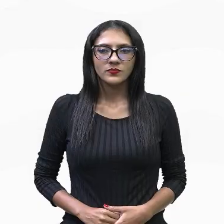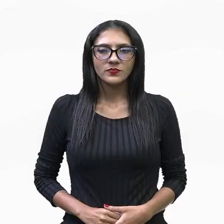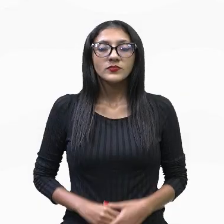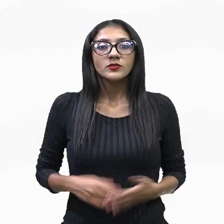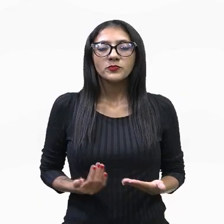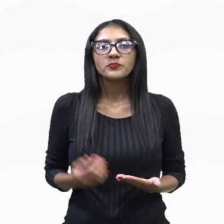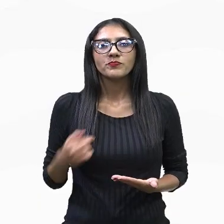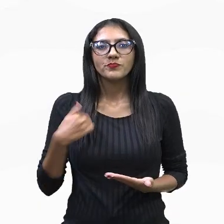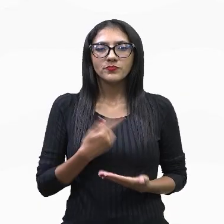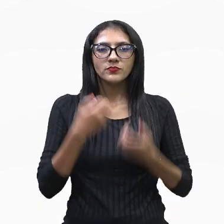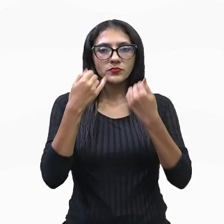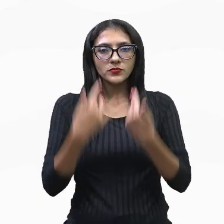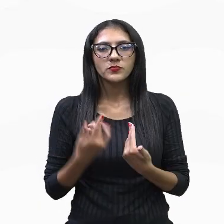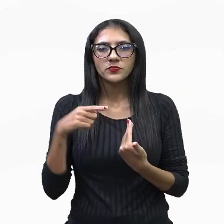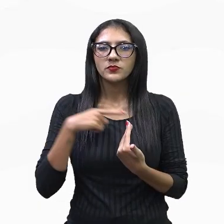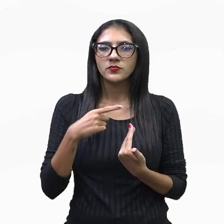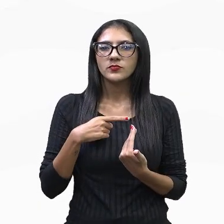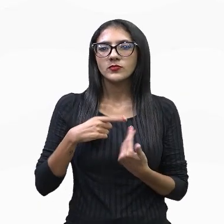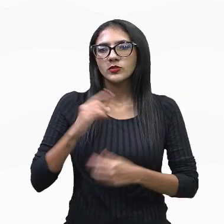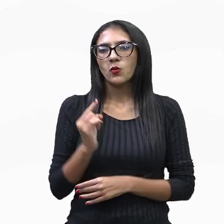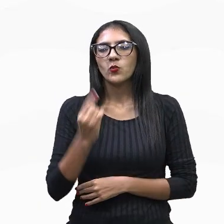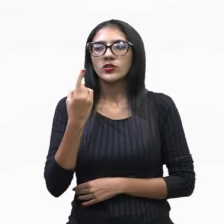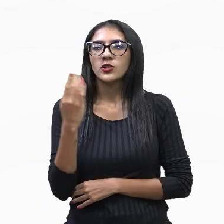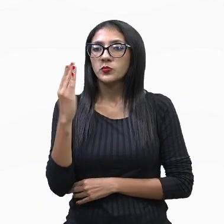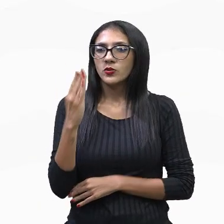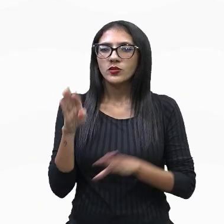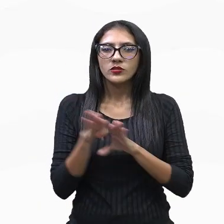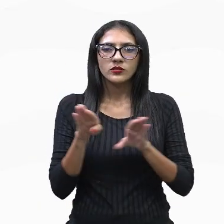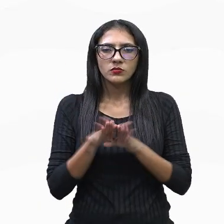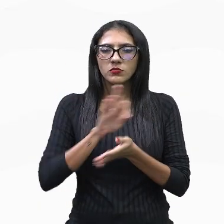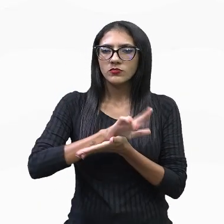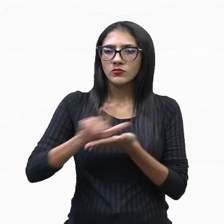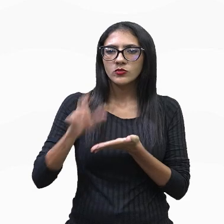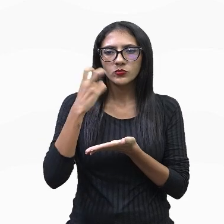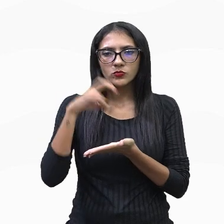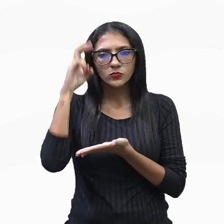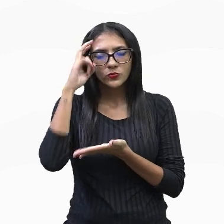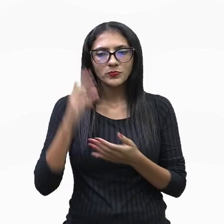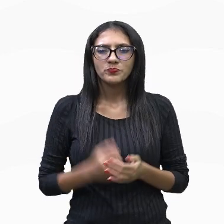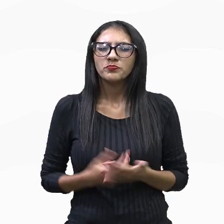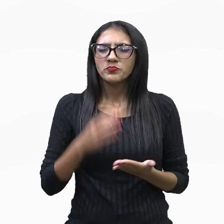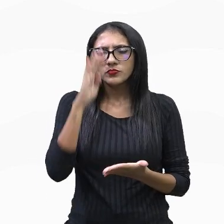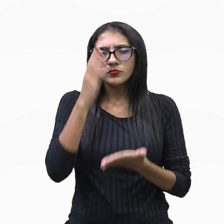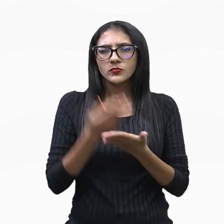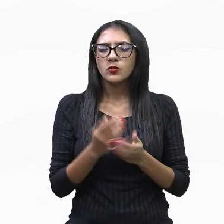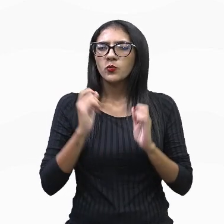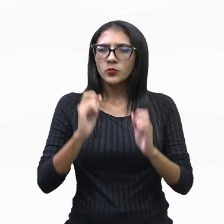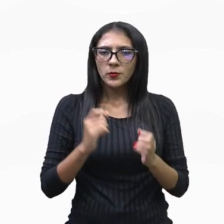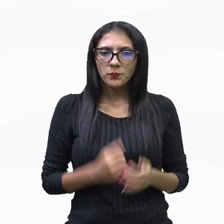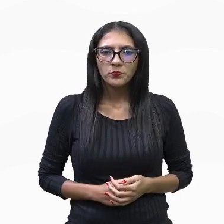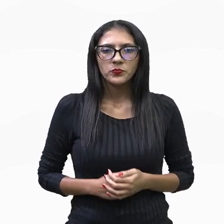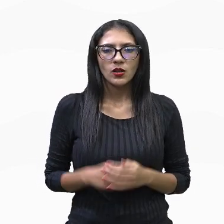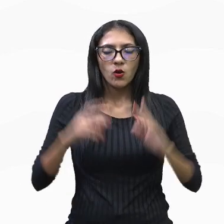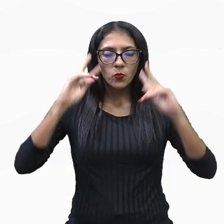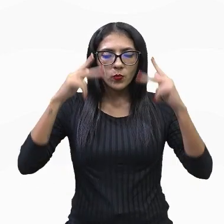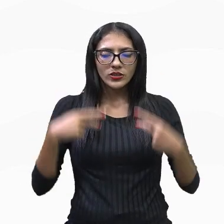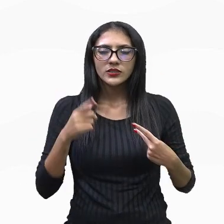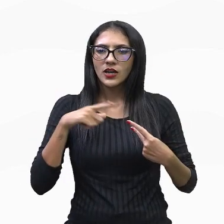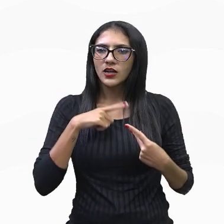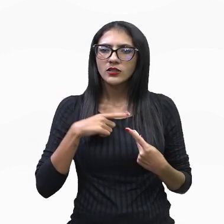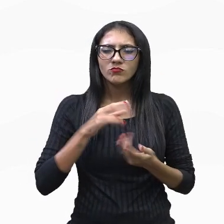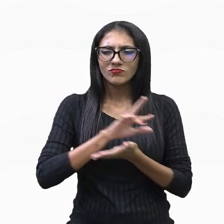da espécie humana, acreditava-se o quê? Que a humanidade era formada por raças